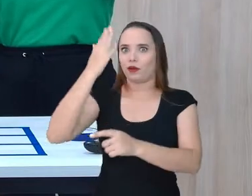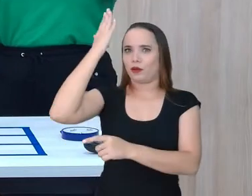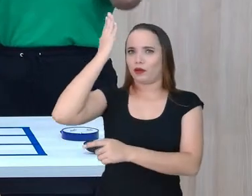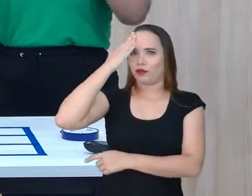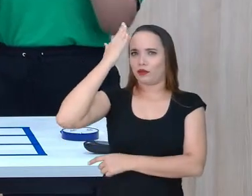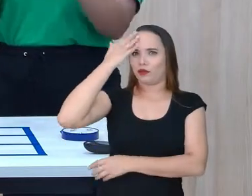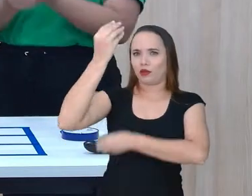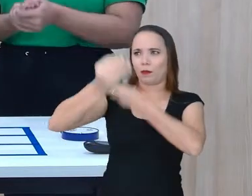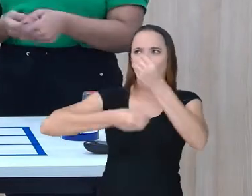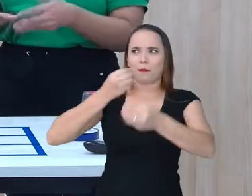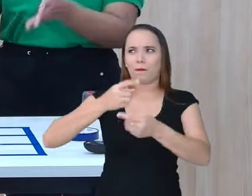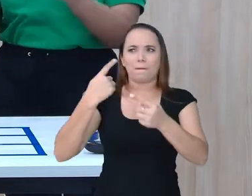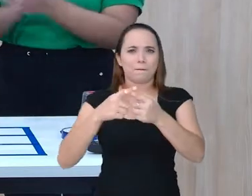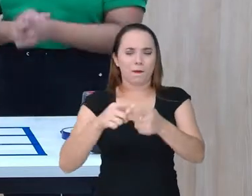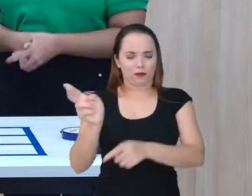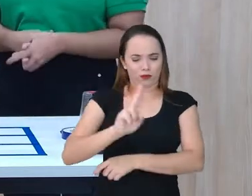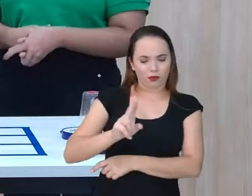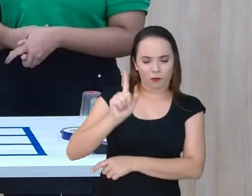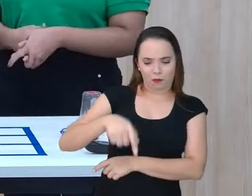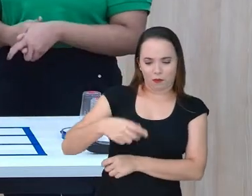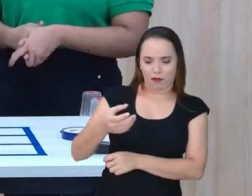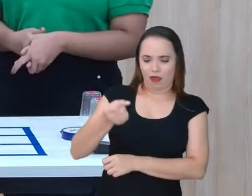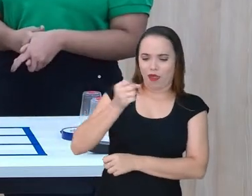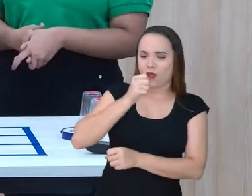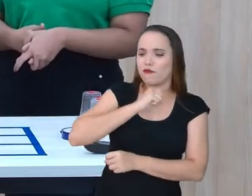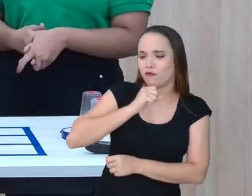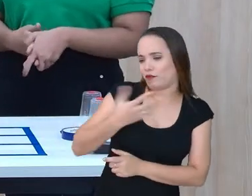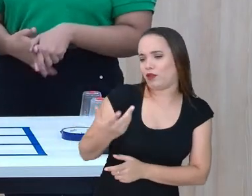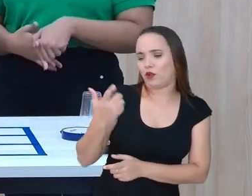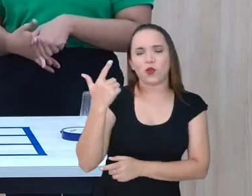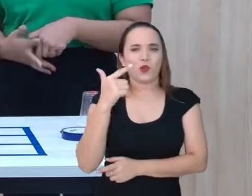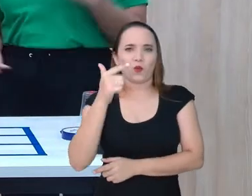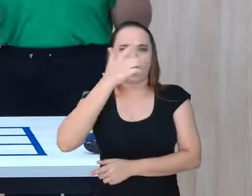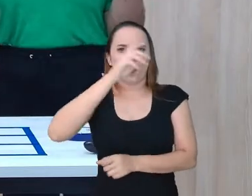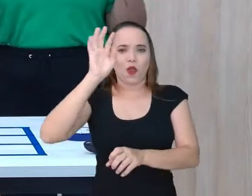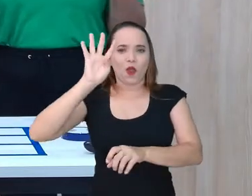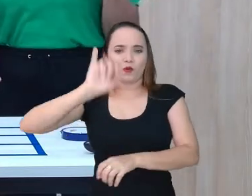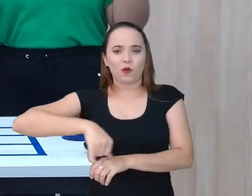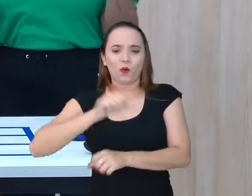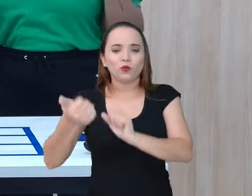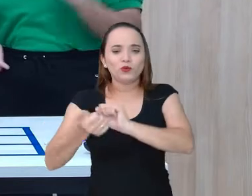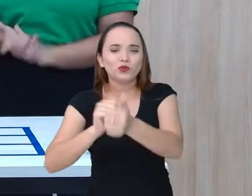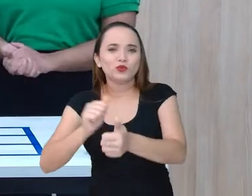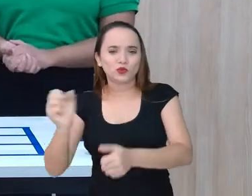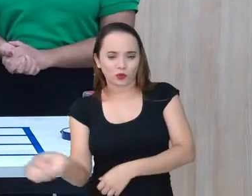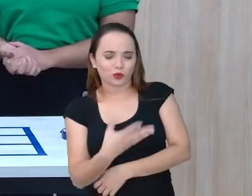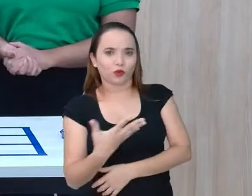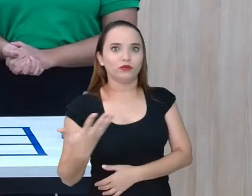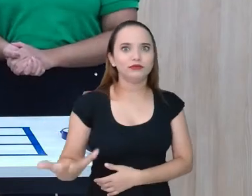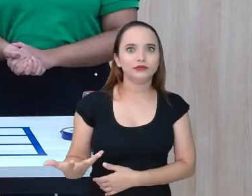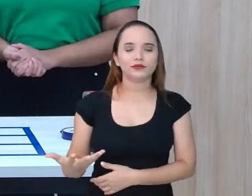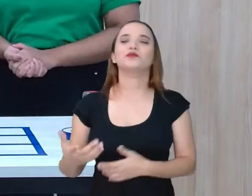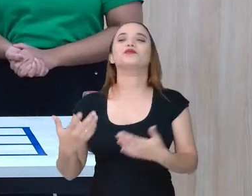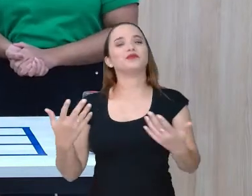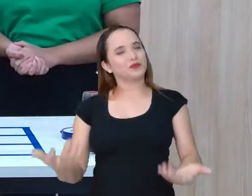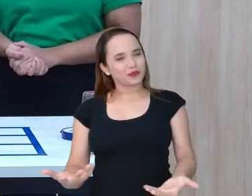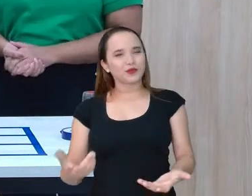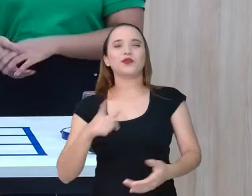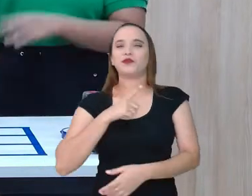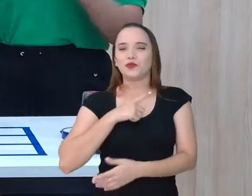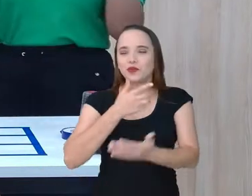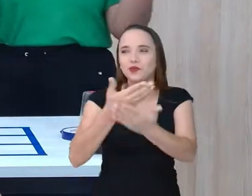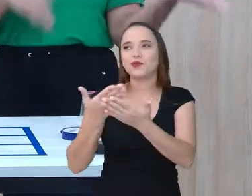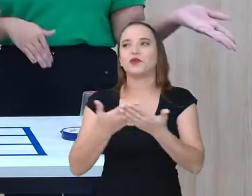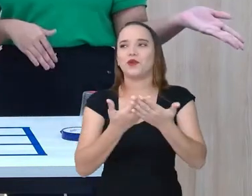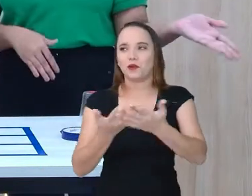da velha. Por que que ela é velha? Por que que não é um jogo da nova, por exemplo? Então, mesmo assim, tem aula de português? Depois da